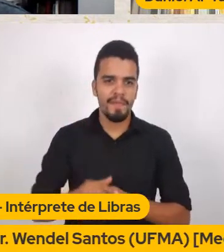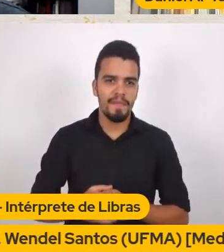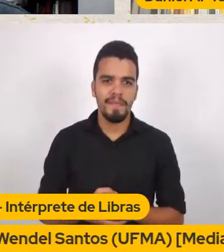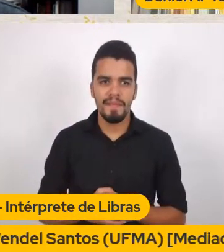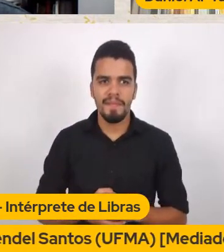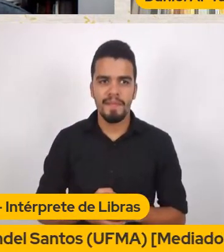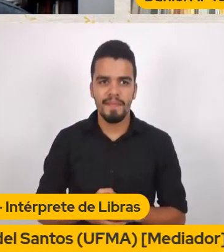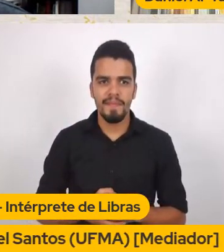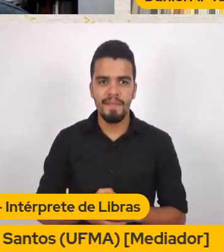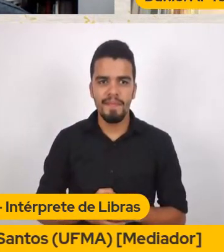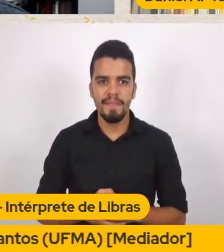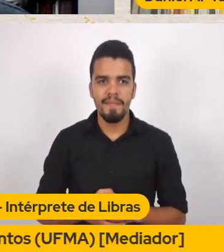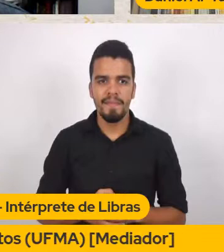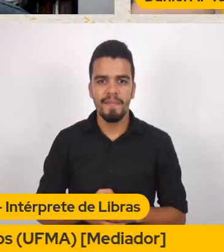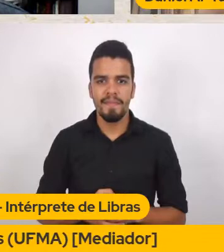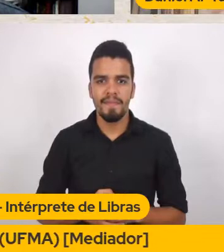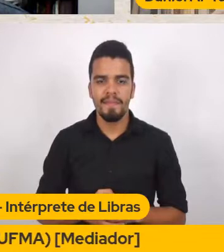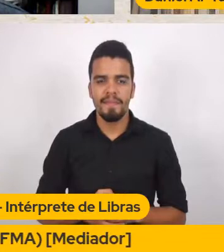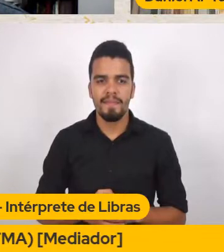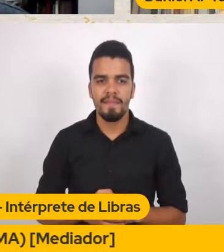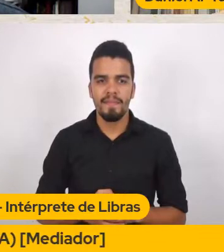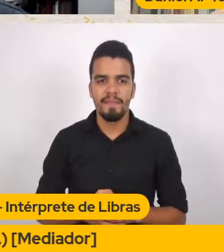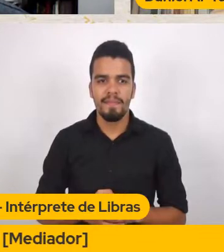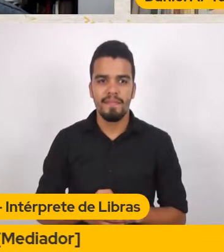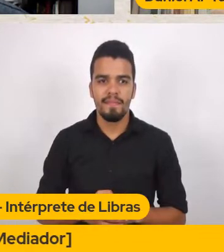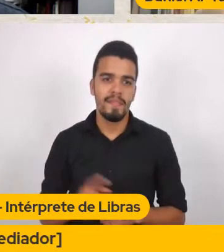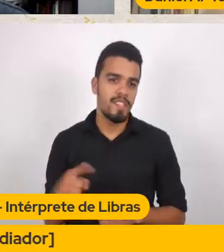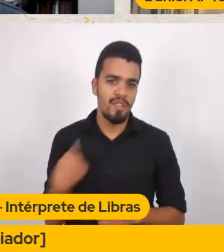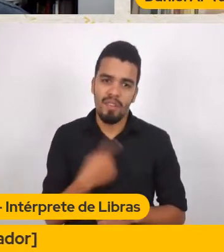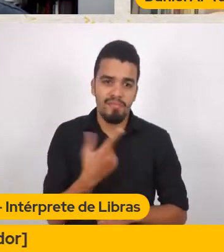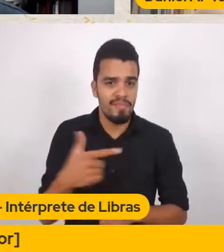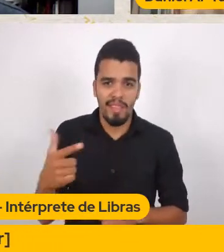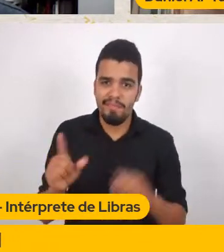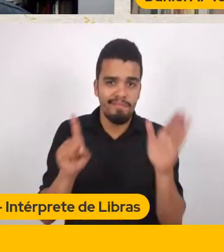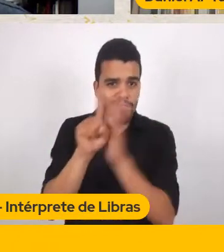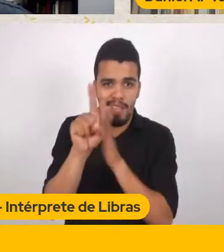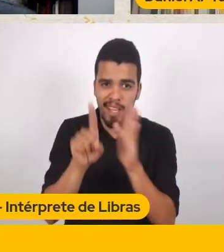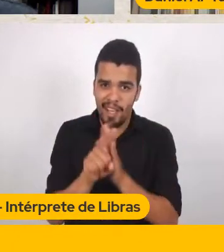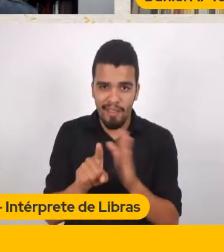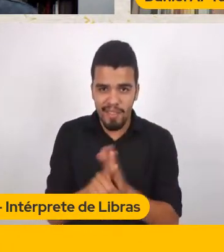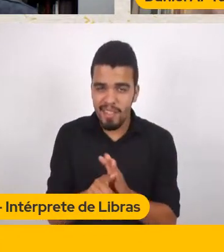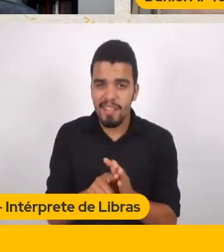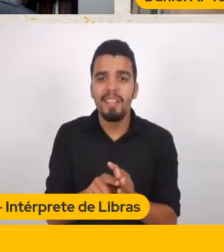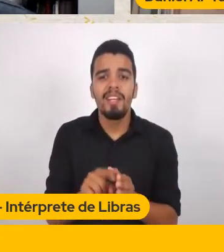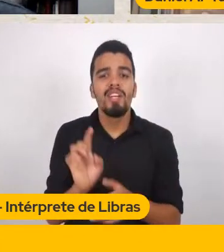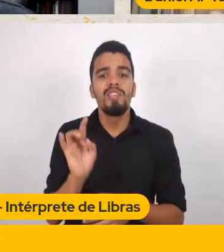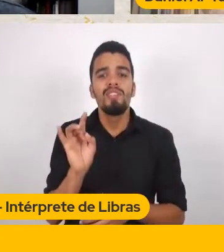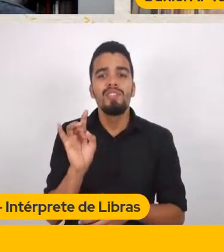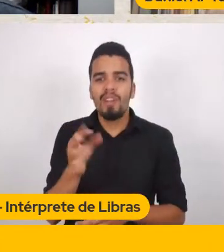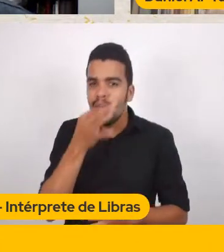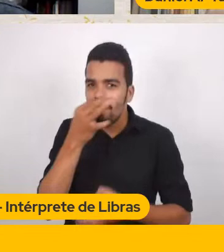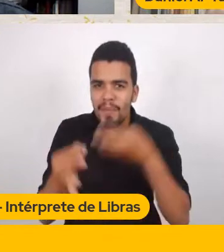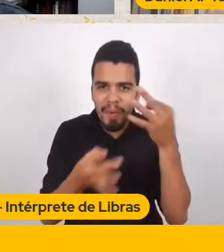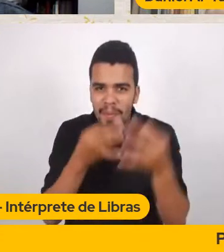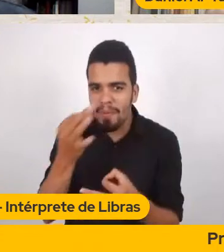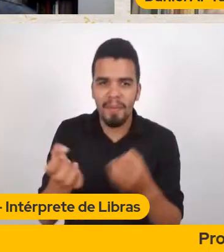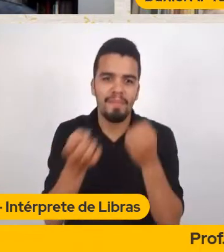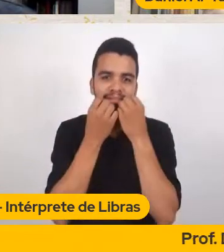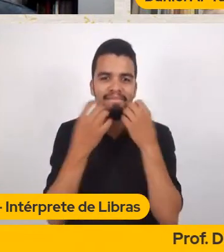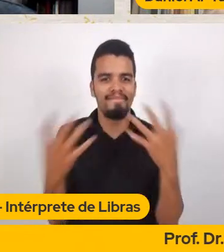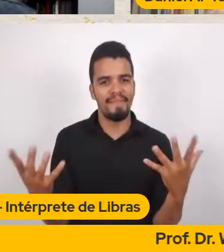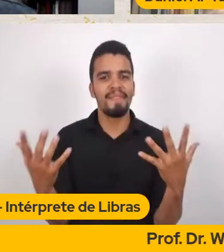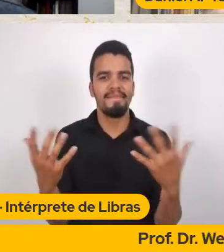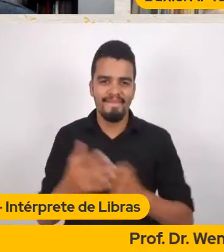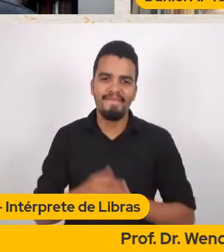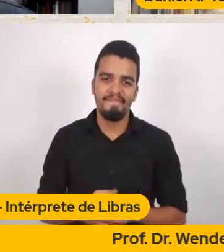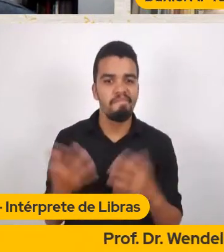Daniel Nós não temos Muitas perguntas Nós temos Muitos elogios Né Obrigado E